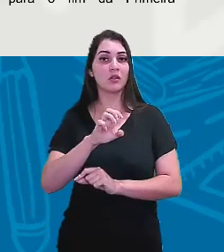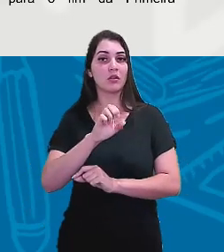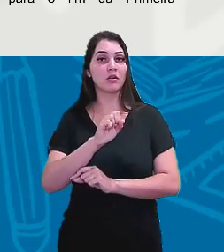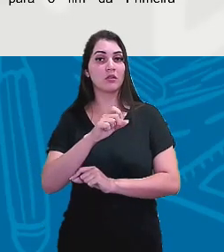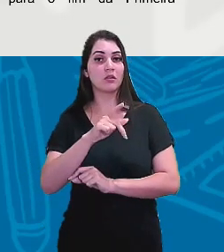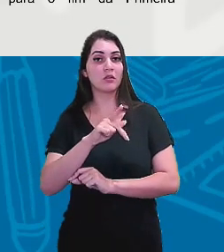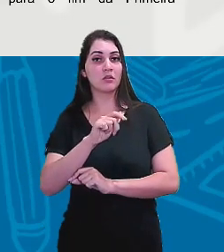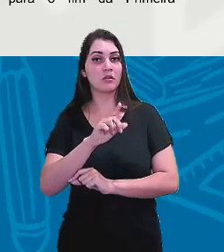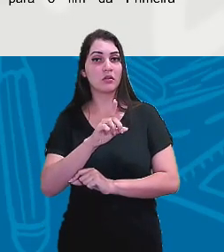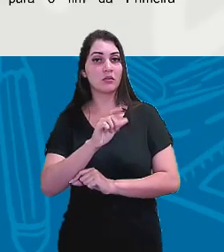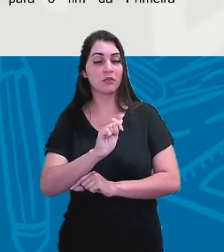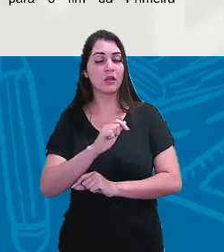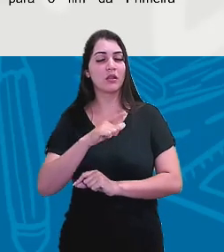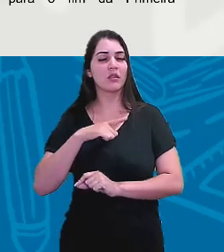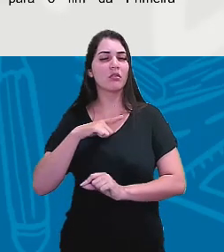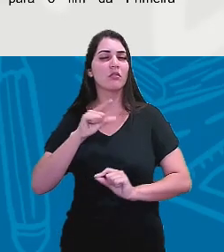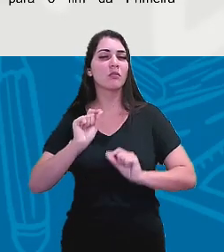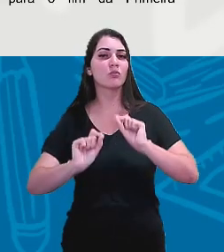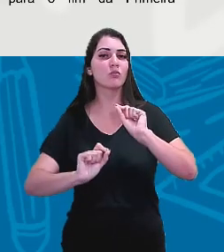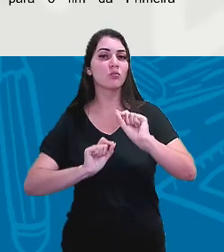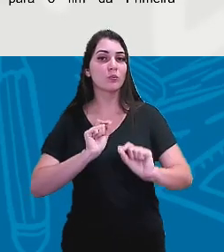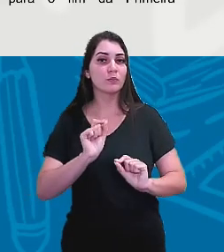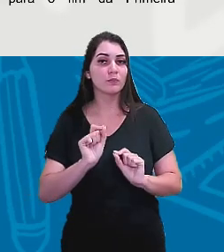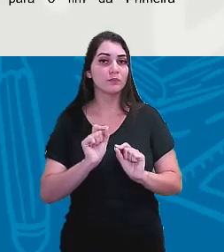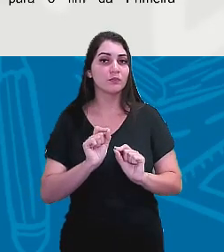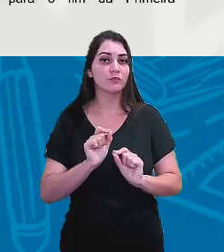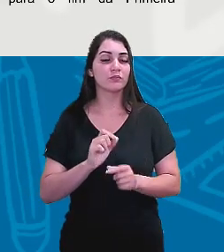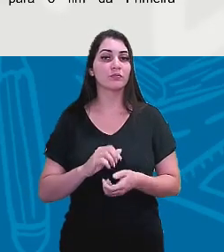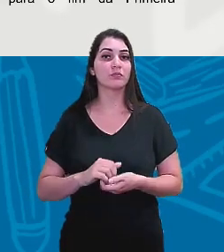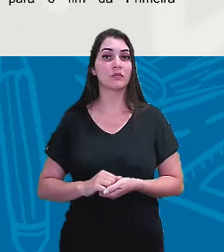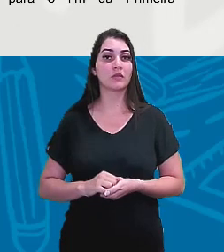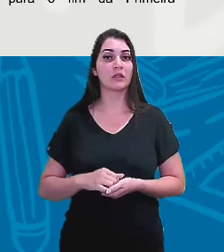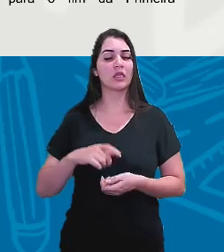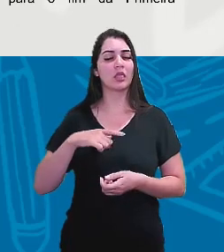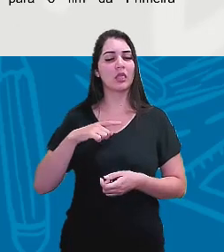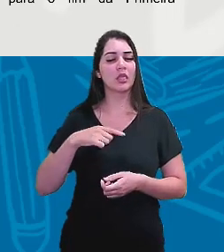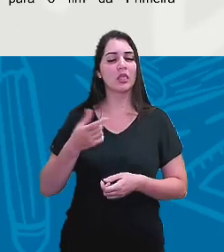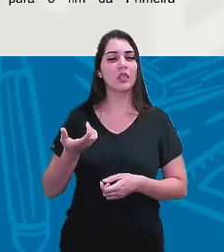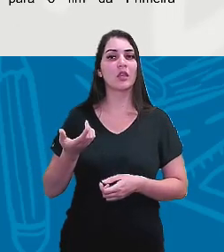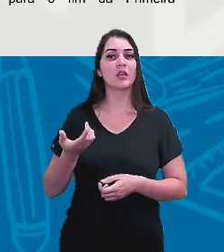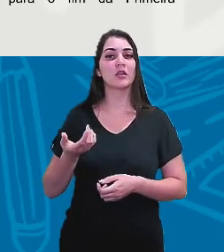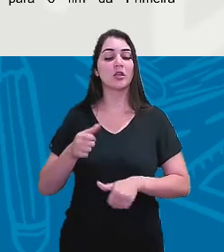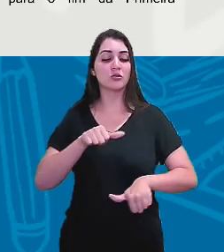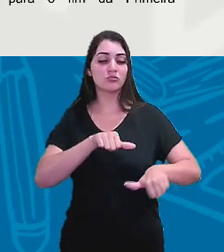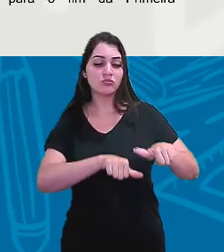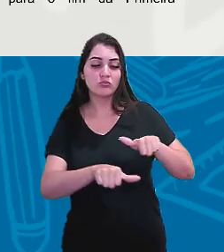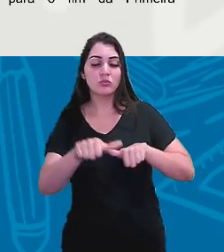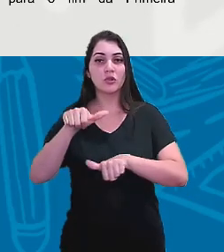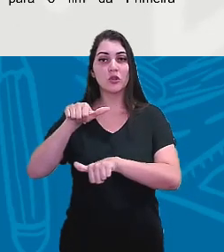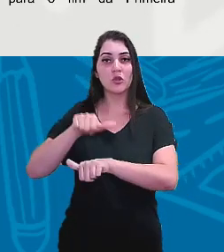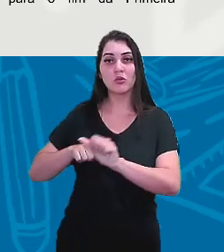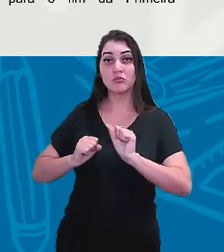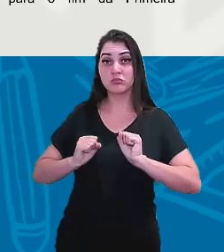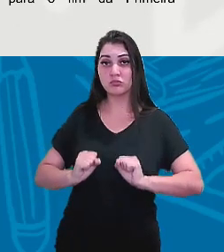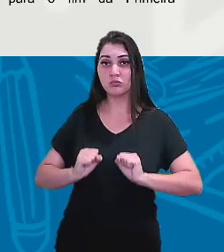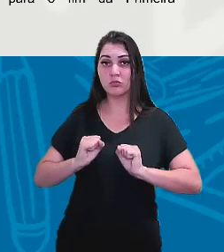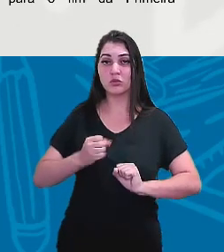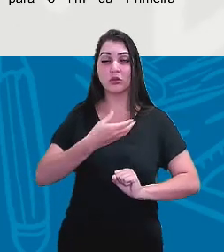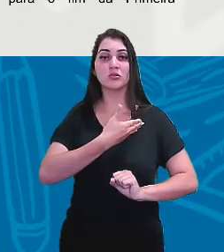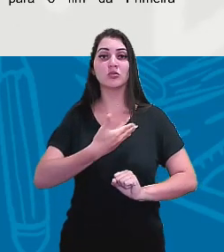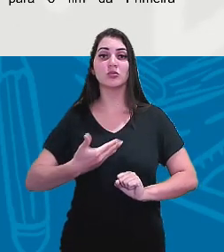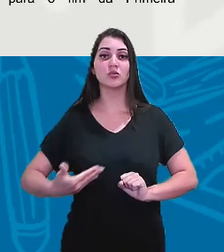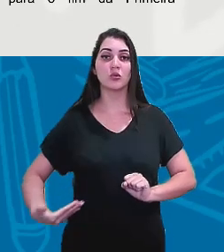essa predominância ou alternância no poder de governos